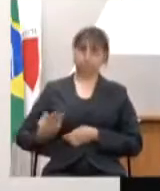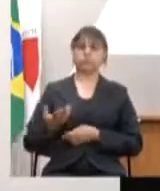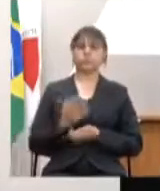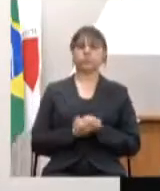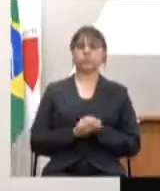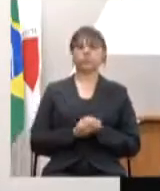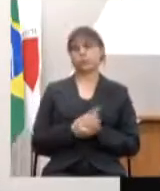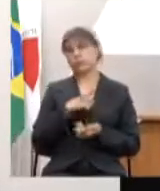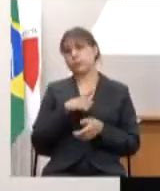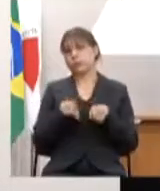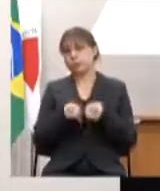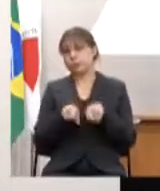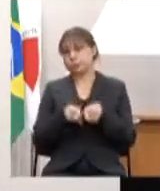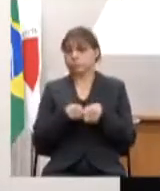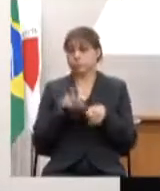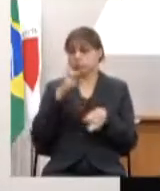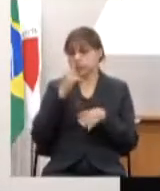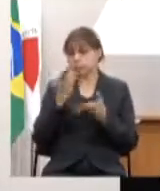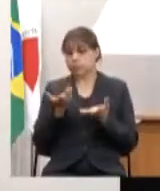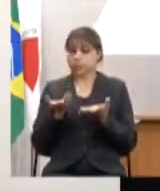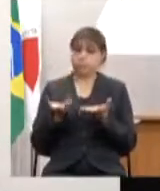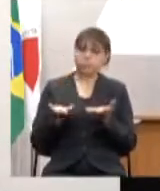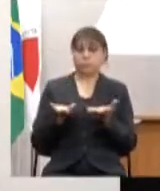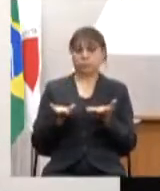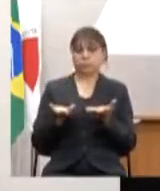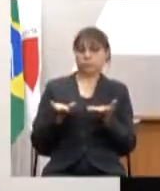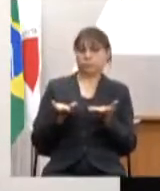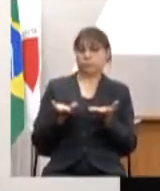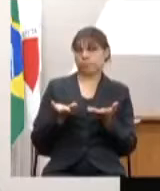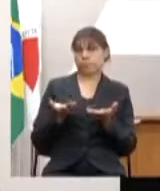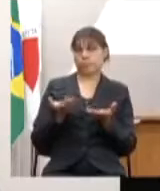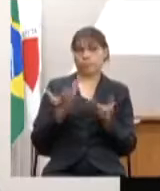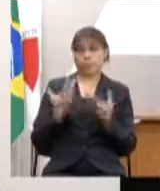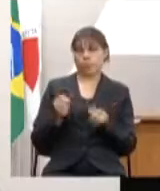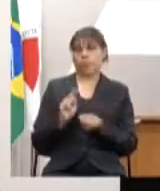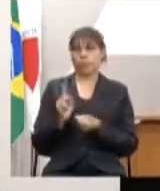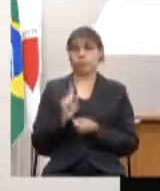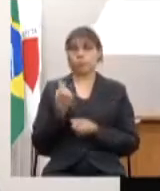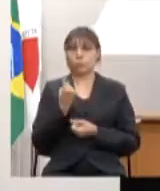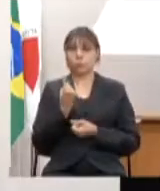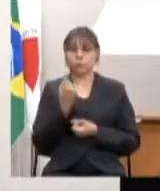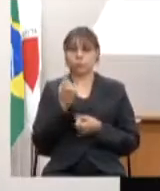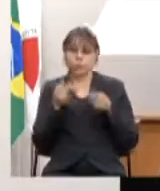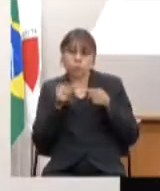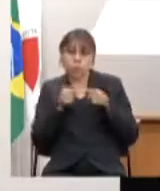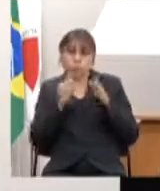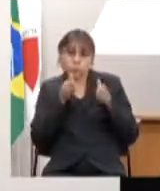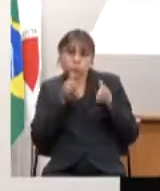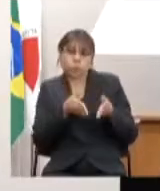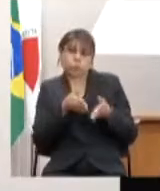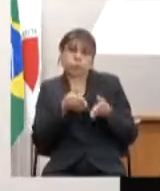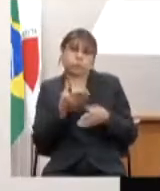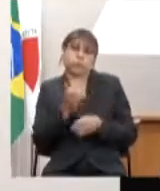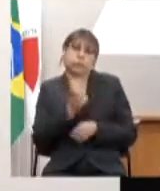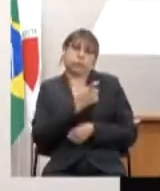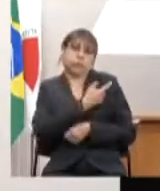restrição à aquisição de uma determinada vacina então a